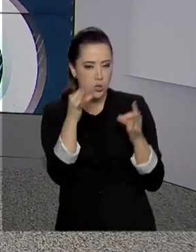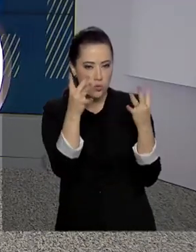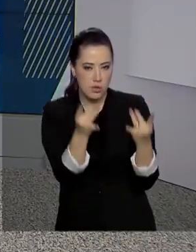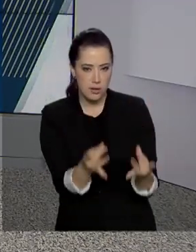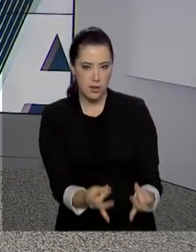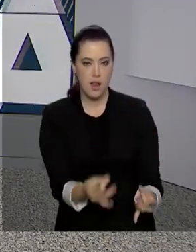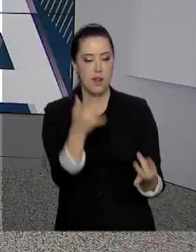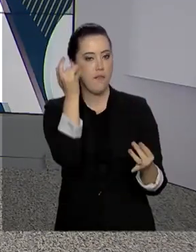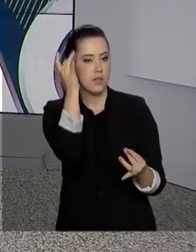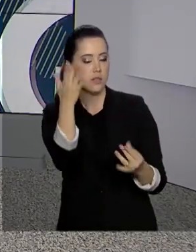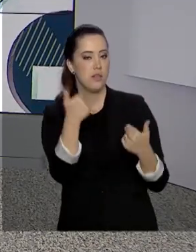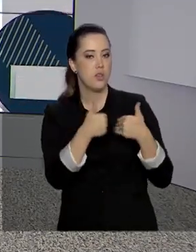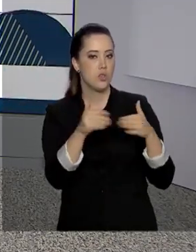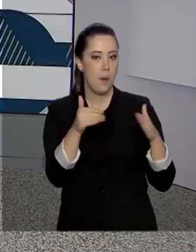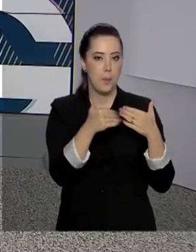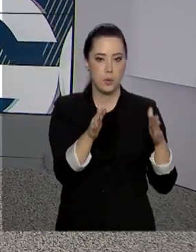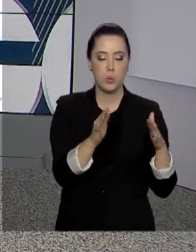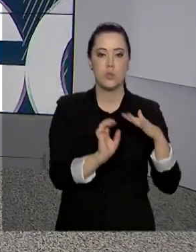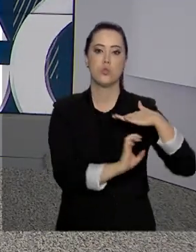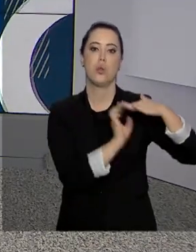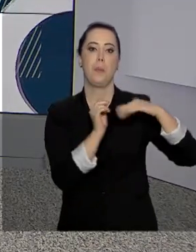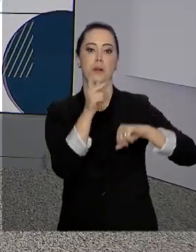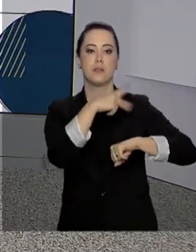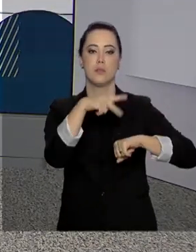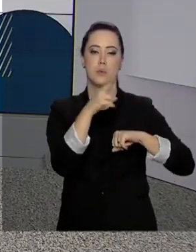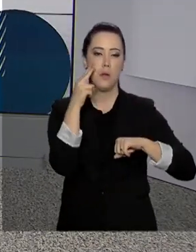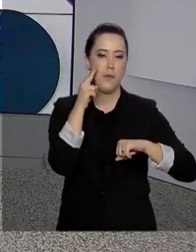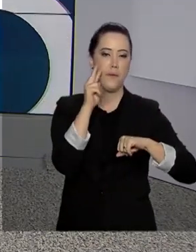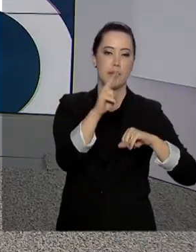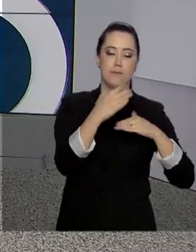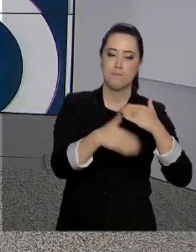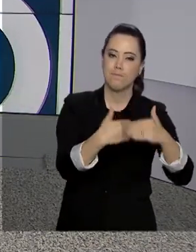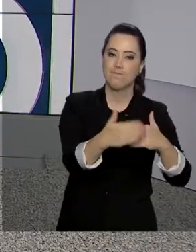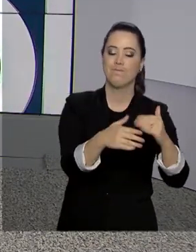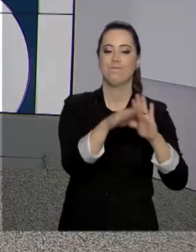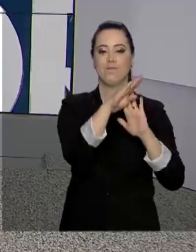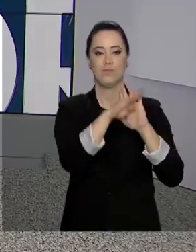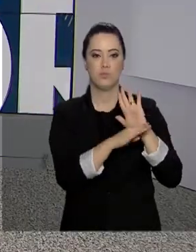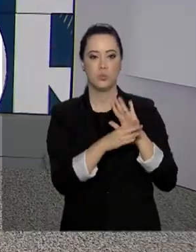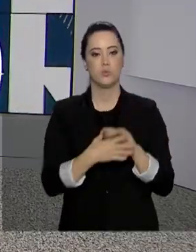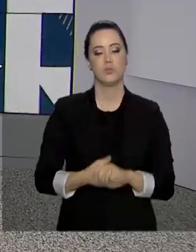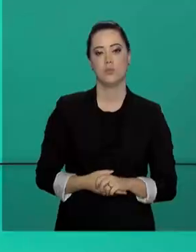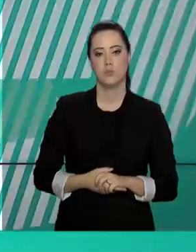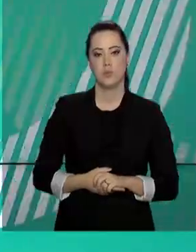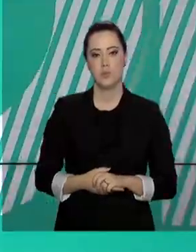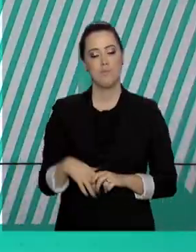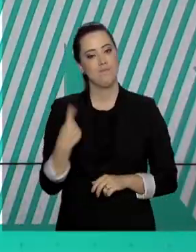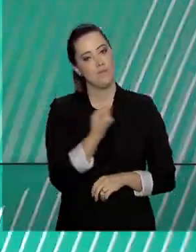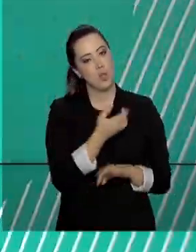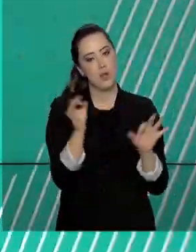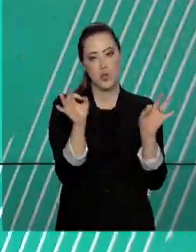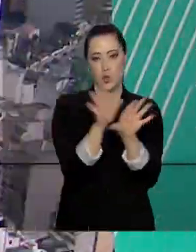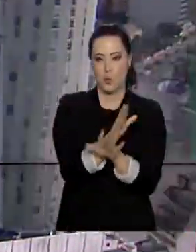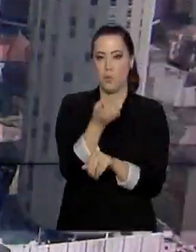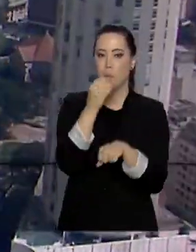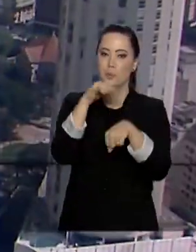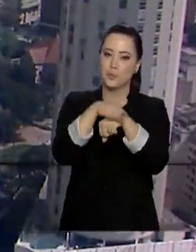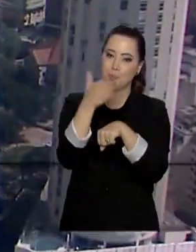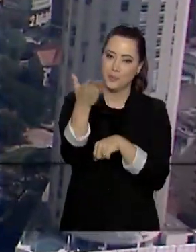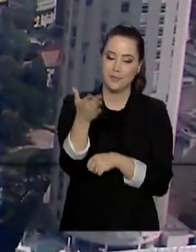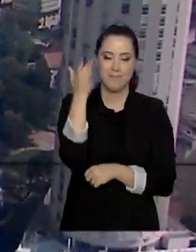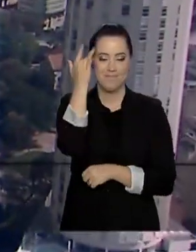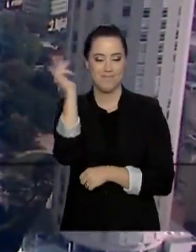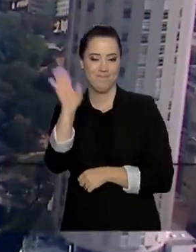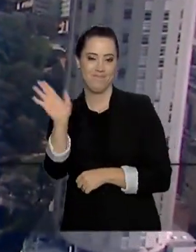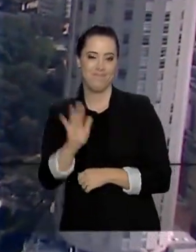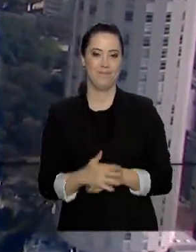facilidades para a abertura de filiais de empresas no país você confere ao longo da nossa programação. E a gente fica por aqui. Uma boa noite para